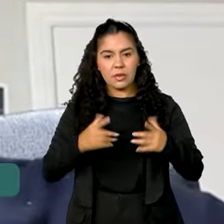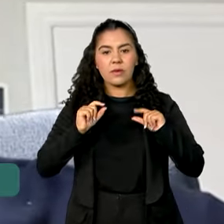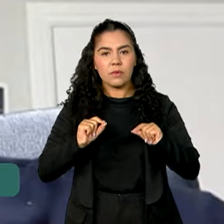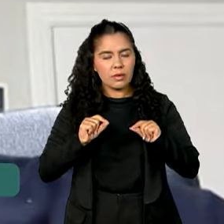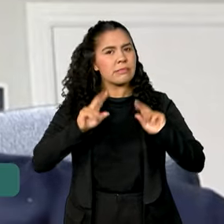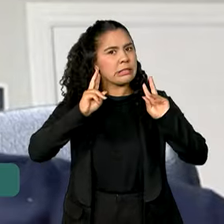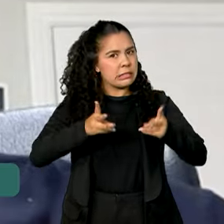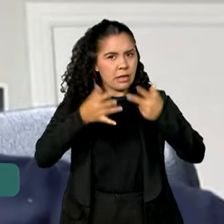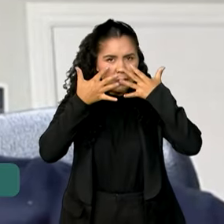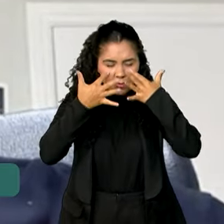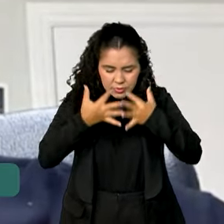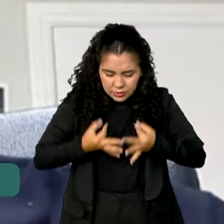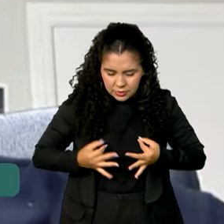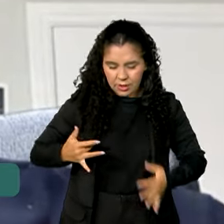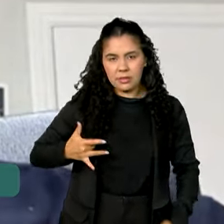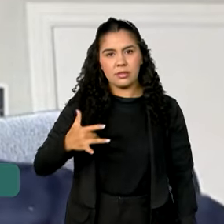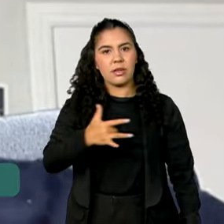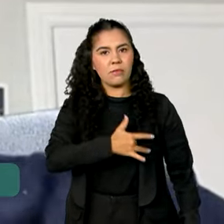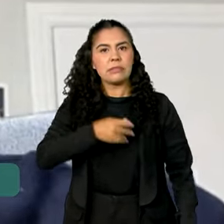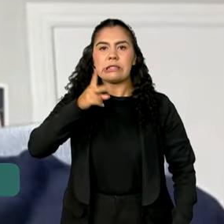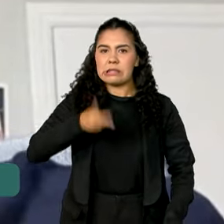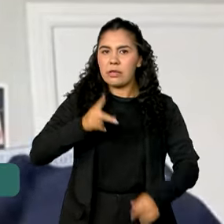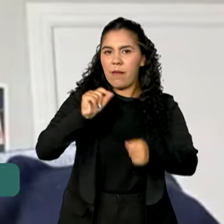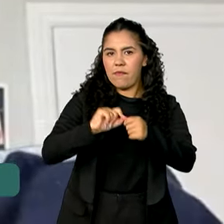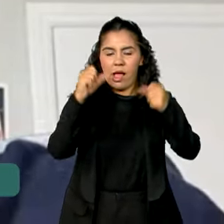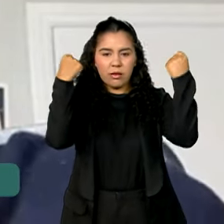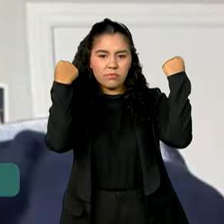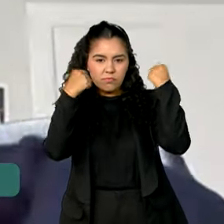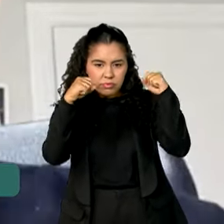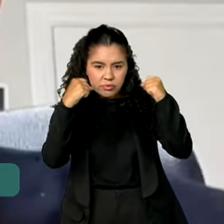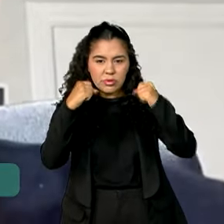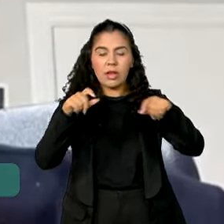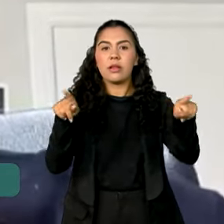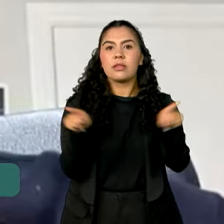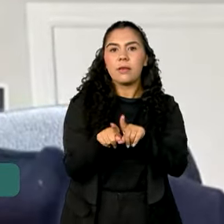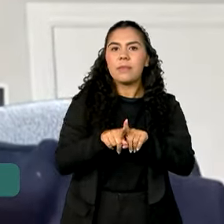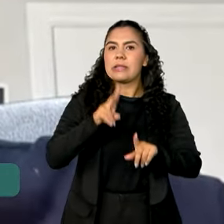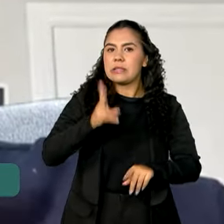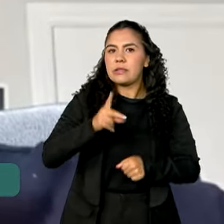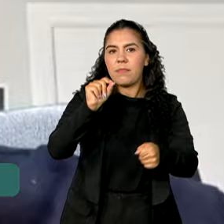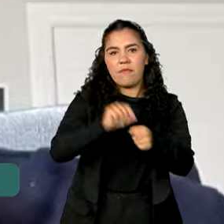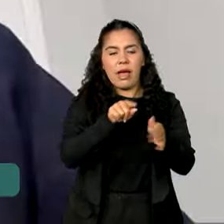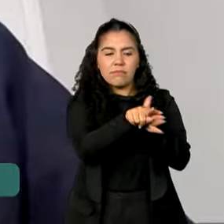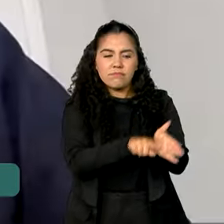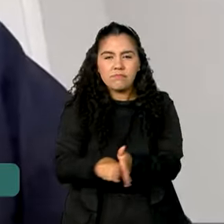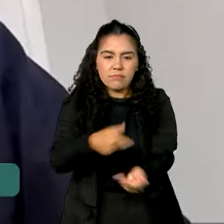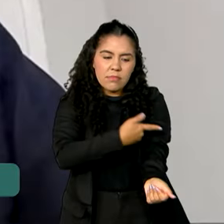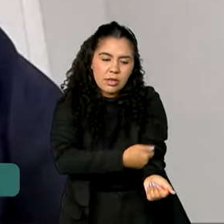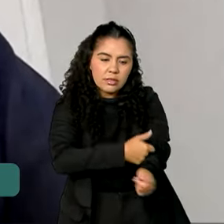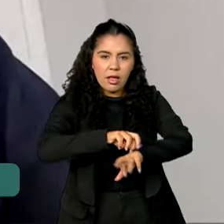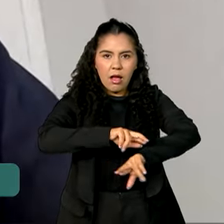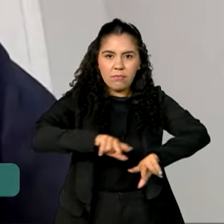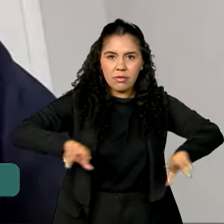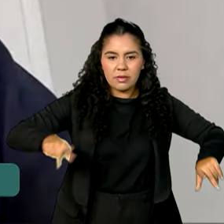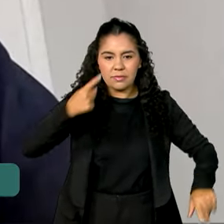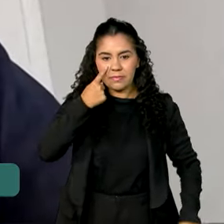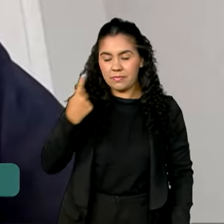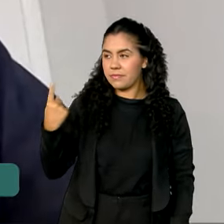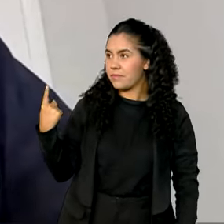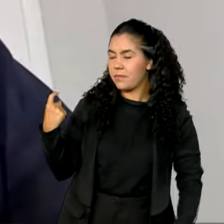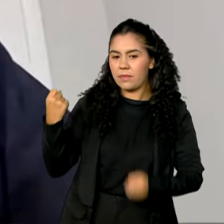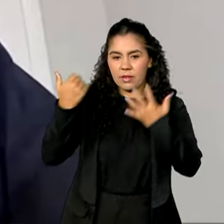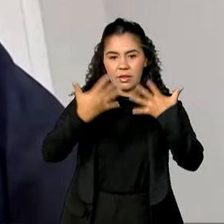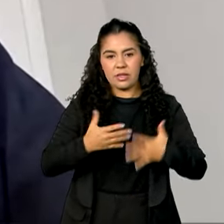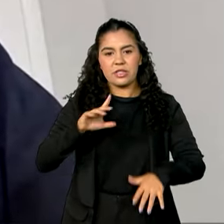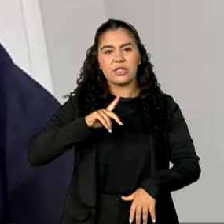descuida da saúde, pratica exercícios físicos e realiza exames periódicos. Eu já passo há mais